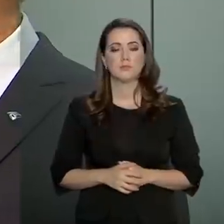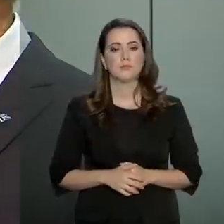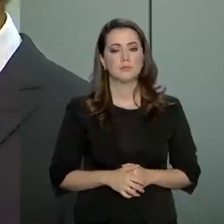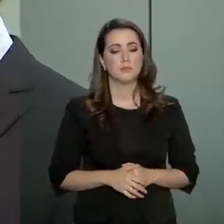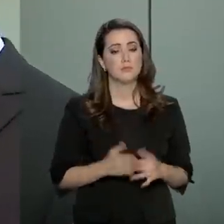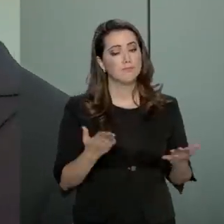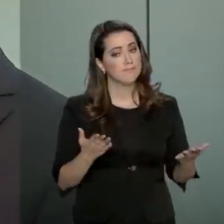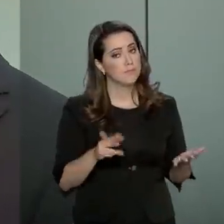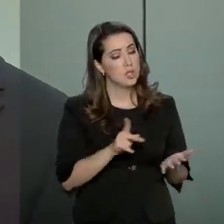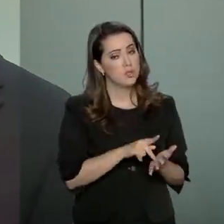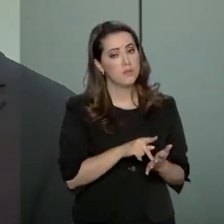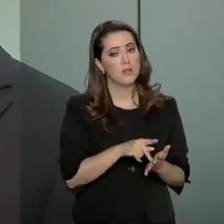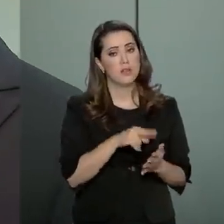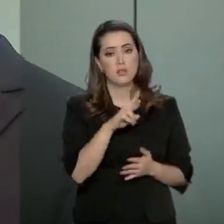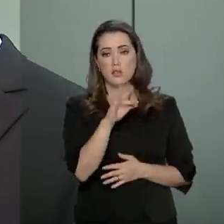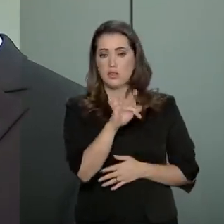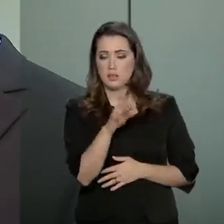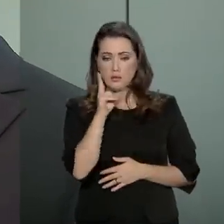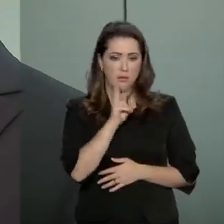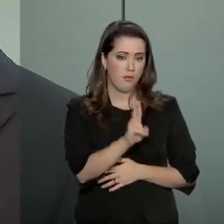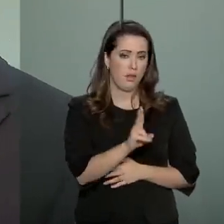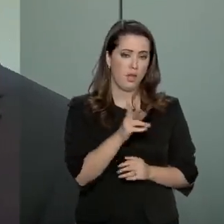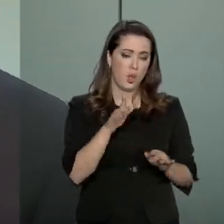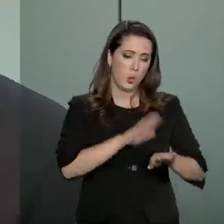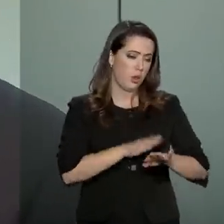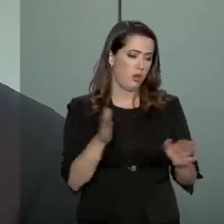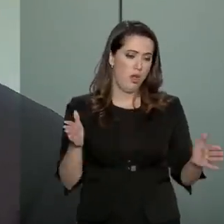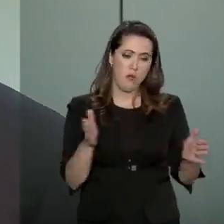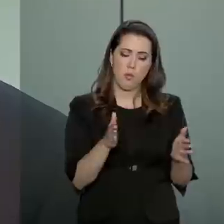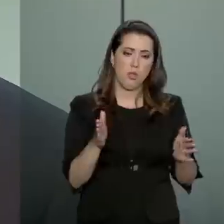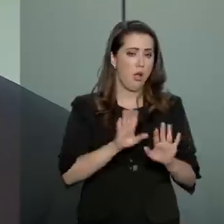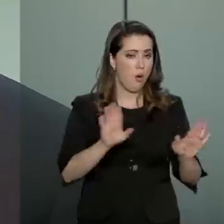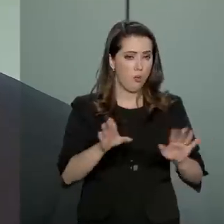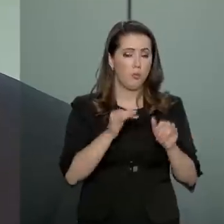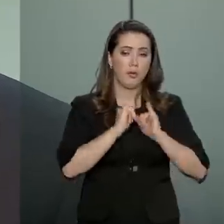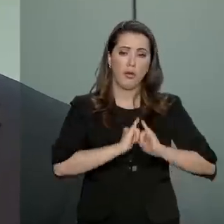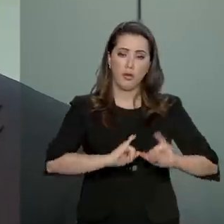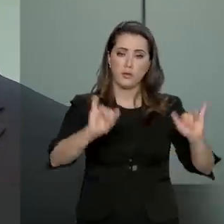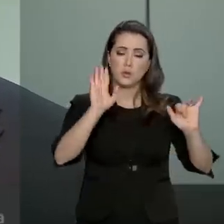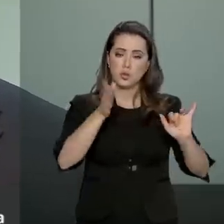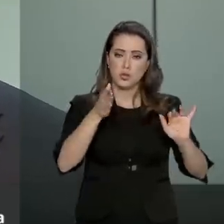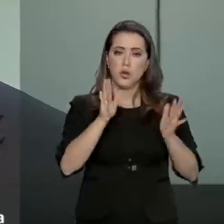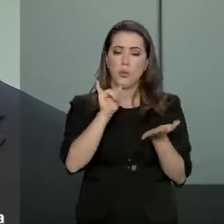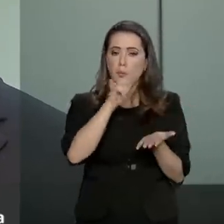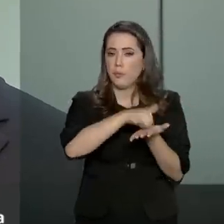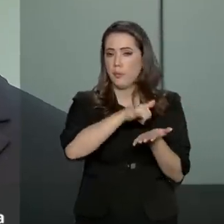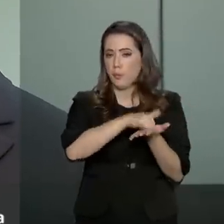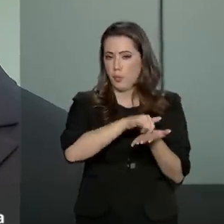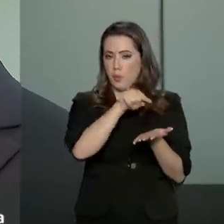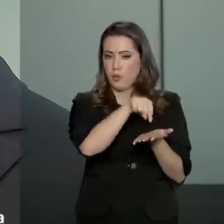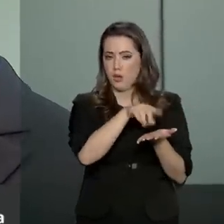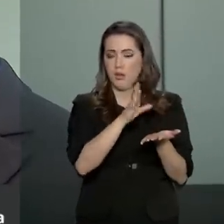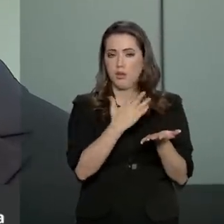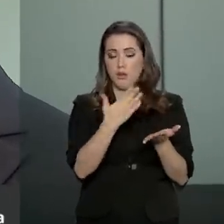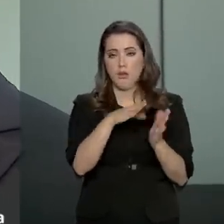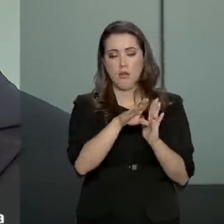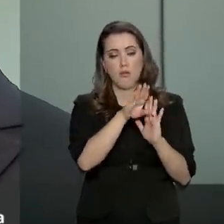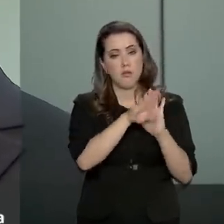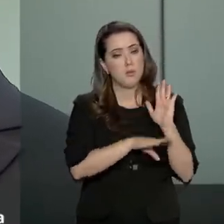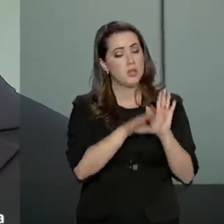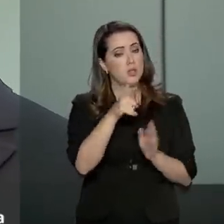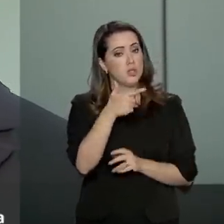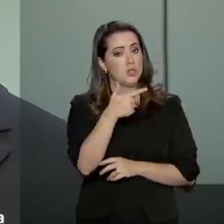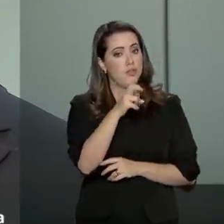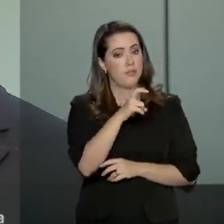Renda? Na verdade, a Receita considera que esse prazo não é menor porque disponibilizou já o programa no dia 25 de fevereiro.